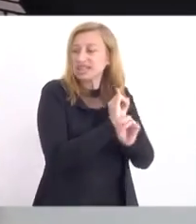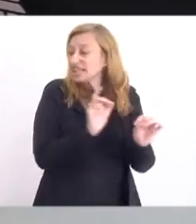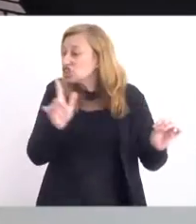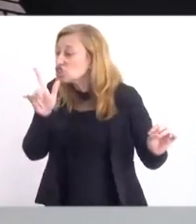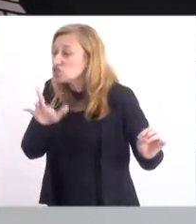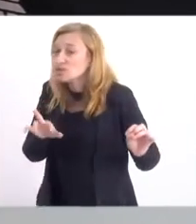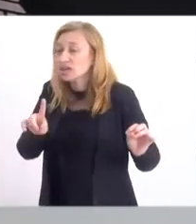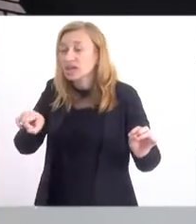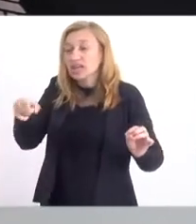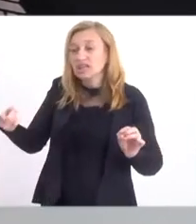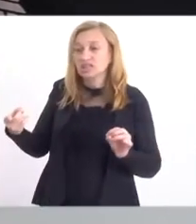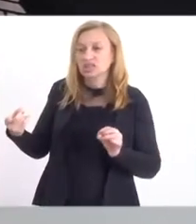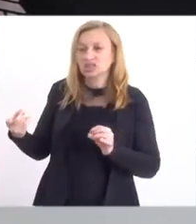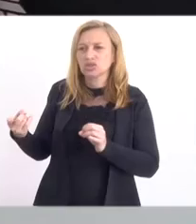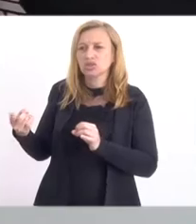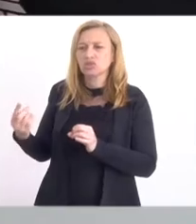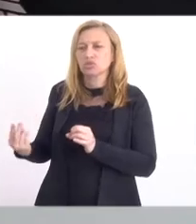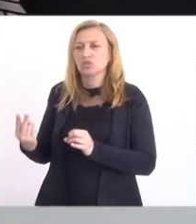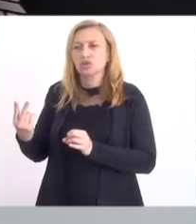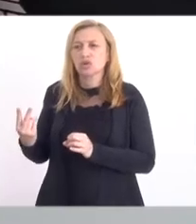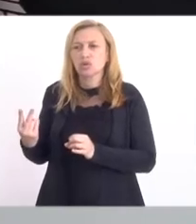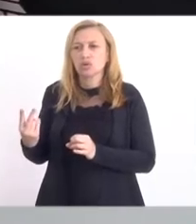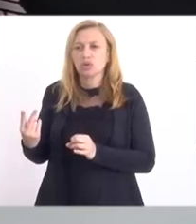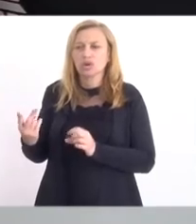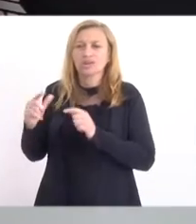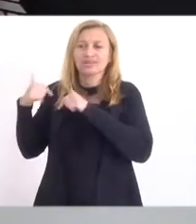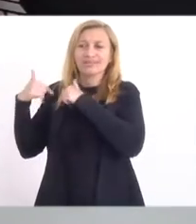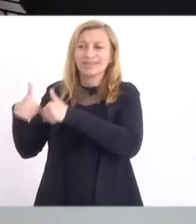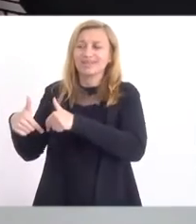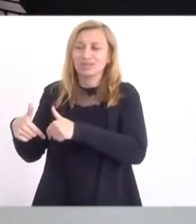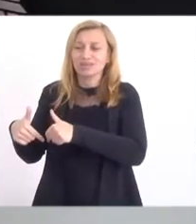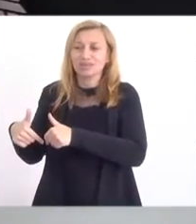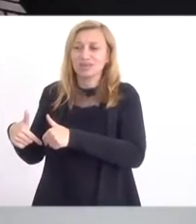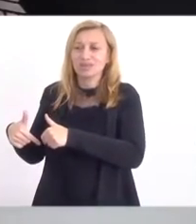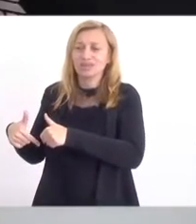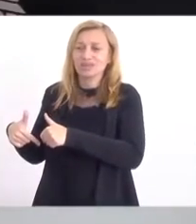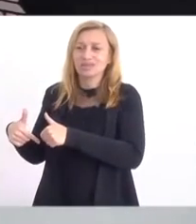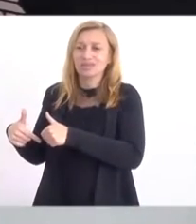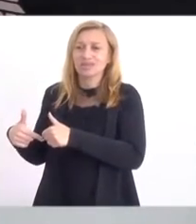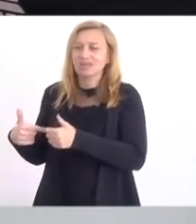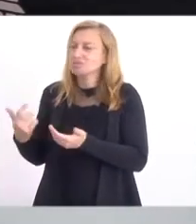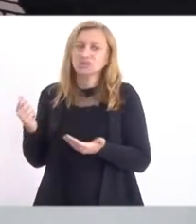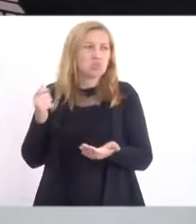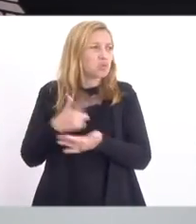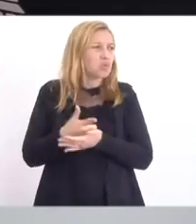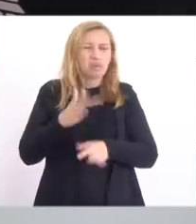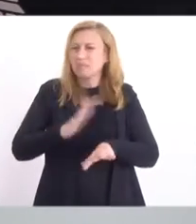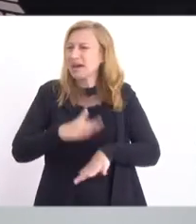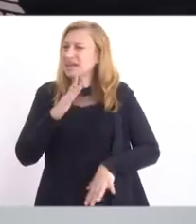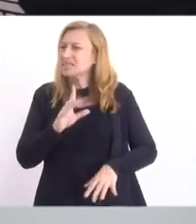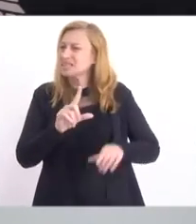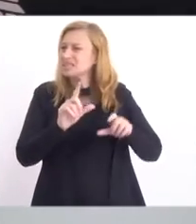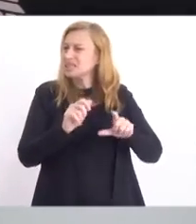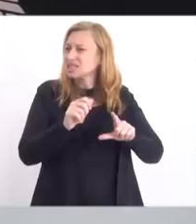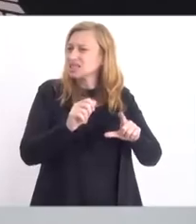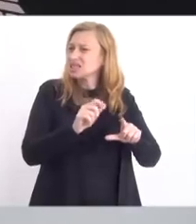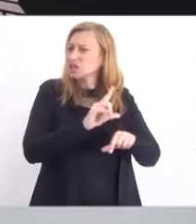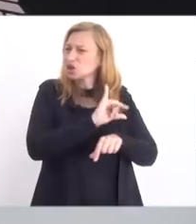da alíquota tradicional? Aí ninguém compra mais em loja, todo mundo compra internet.